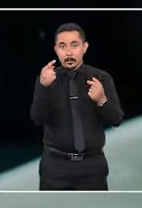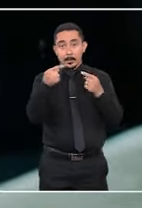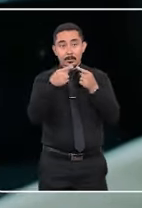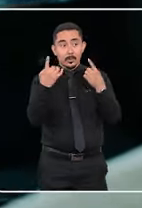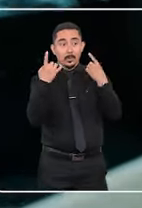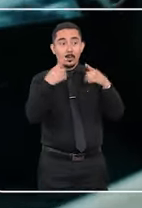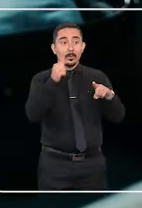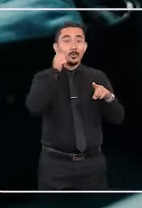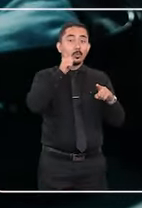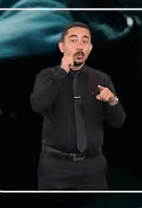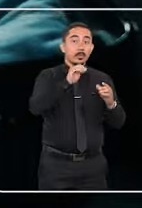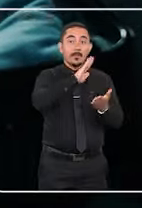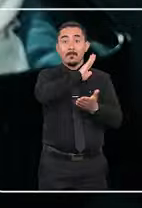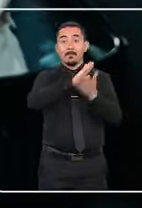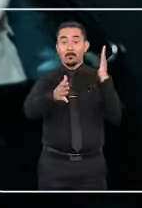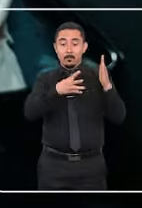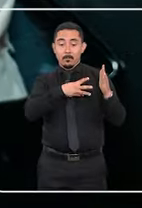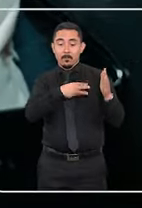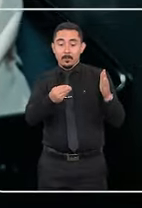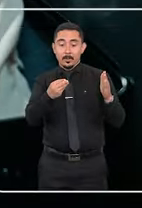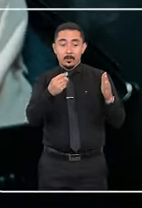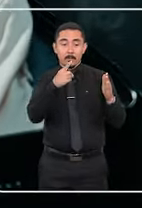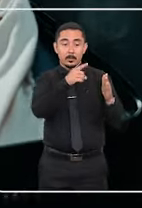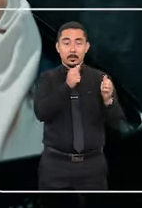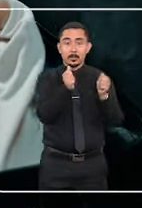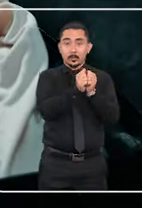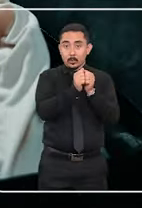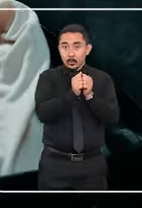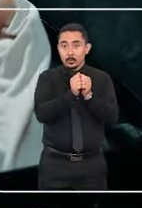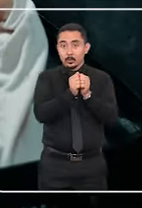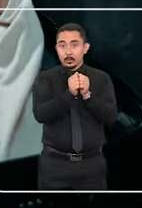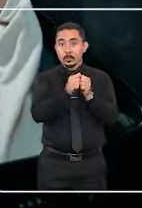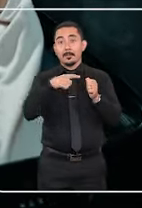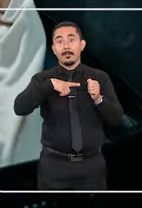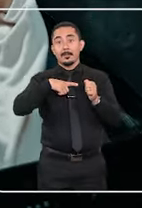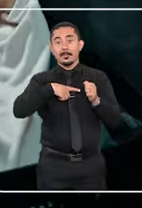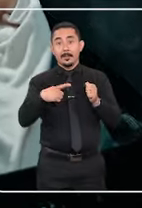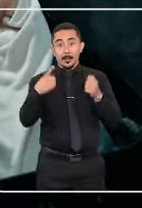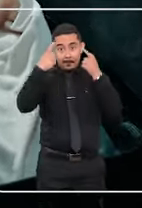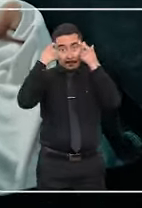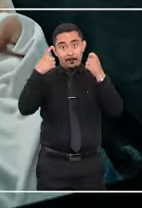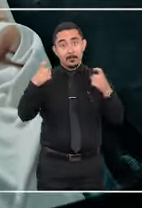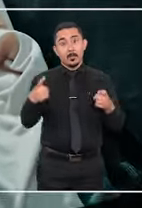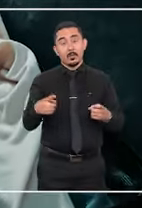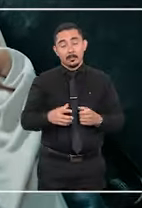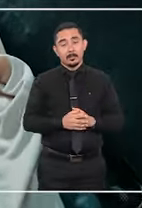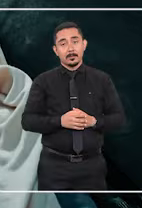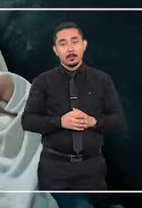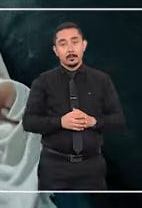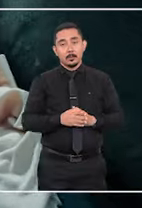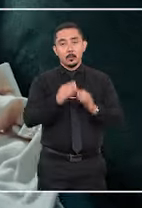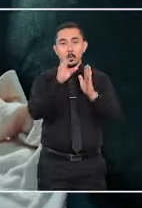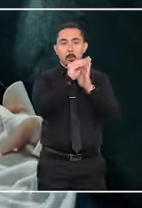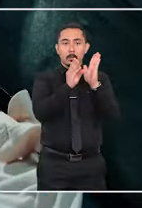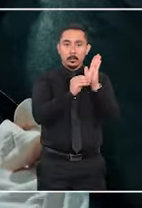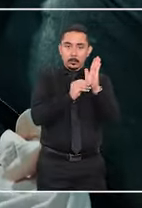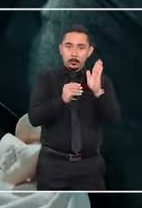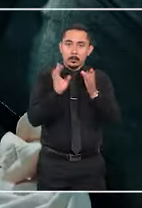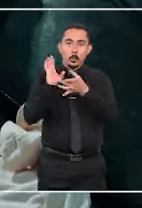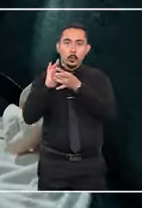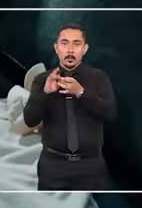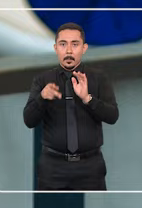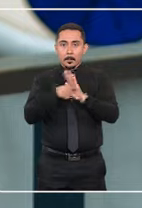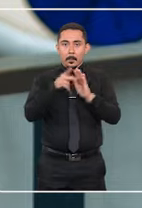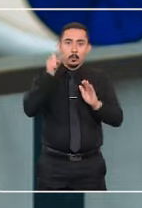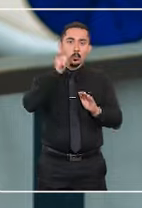acionada muitas vezes contra mulheres que fogem com filhos de parceiros que cometeram algum tipo de violência. No